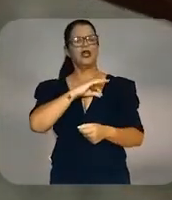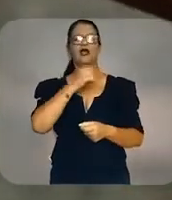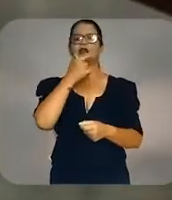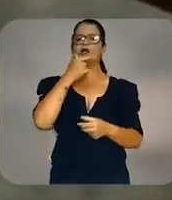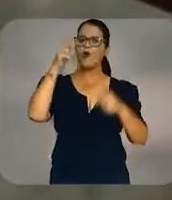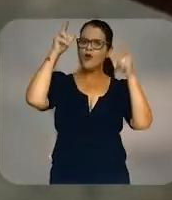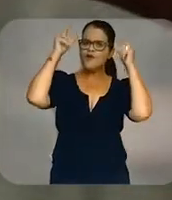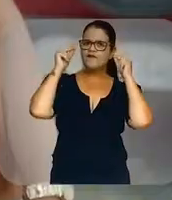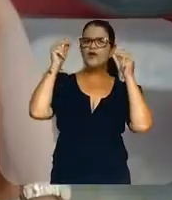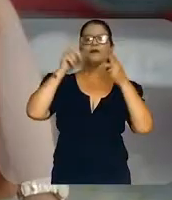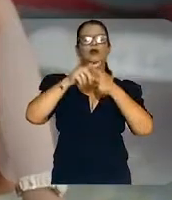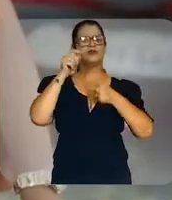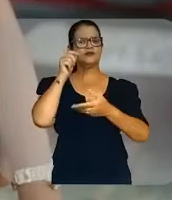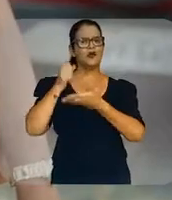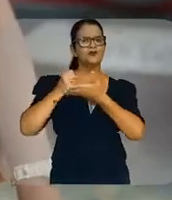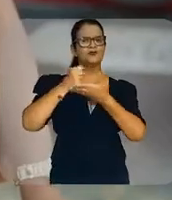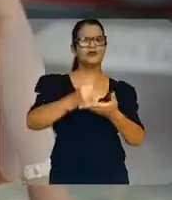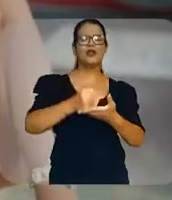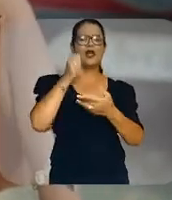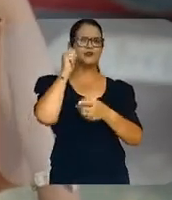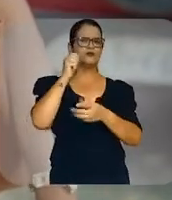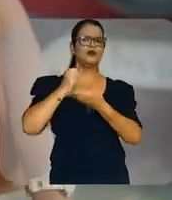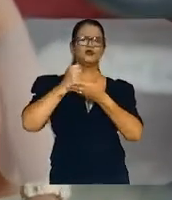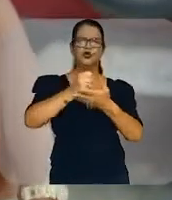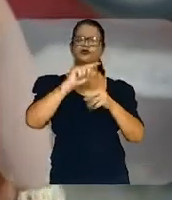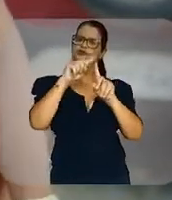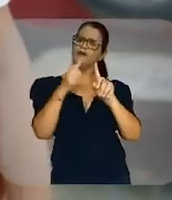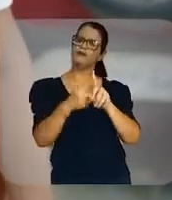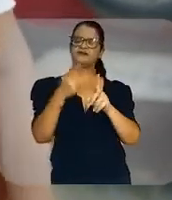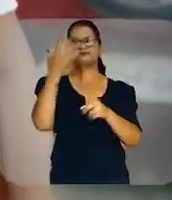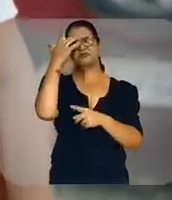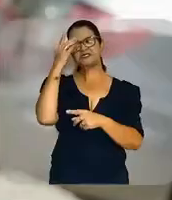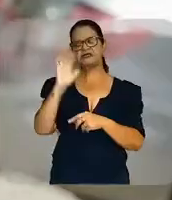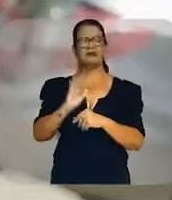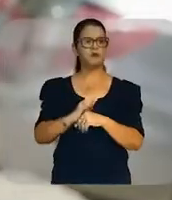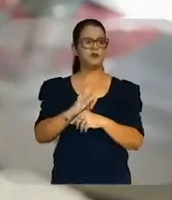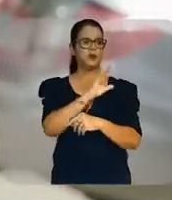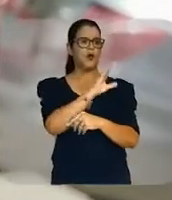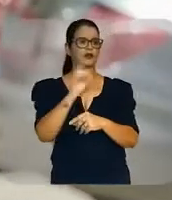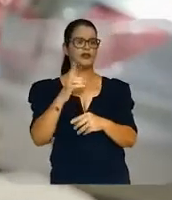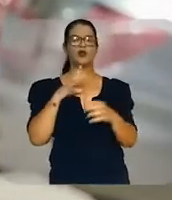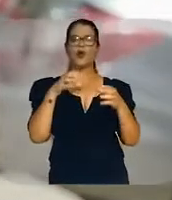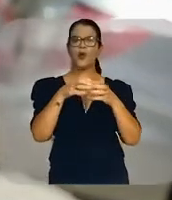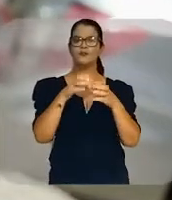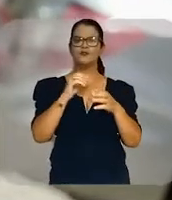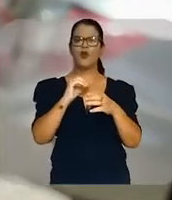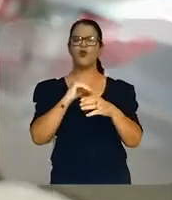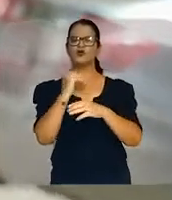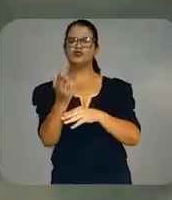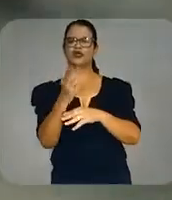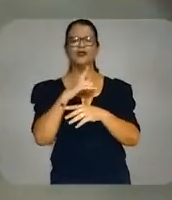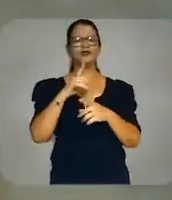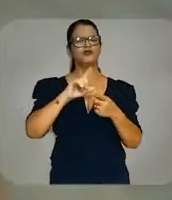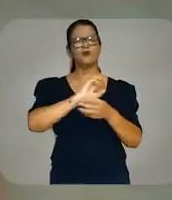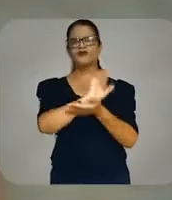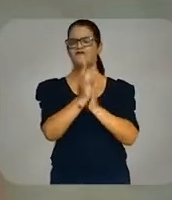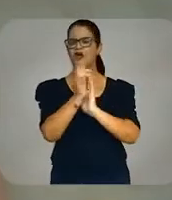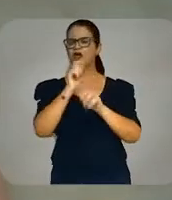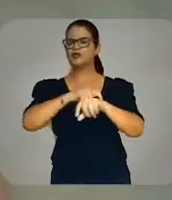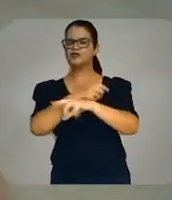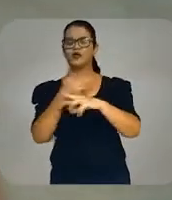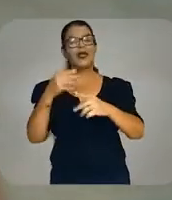para enfermeiros, auxiliares e parteiras. Sei bem. Sou coordenadora da comissão externa sobre a grave situação